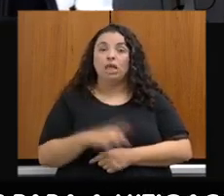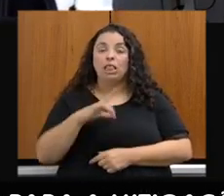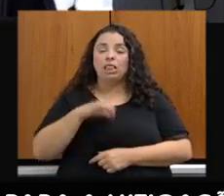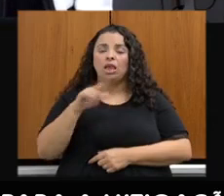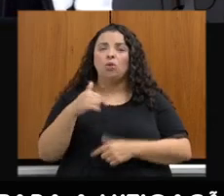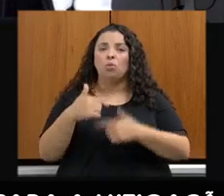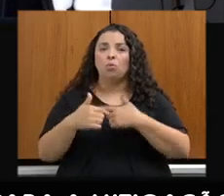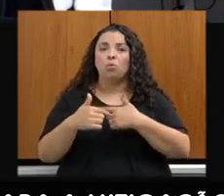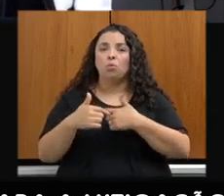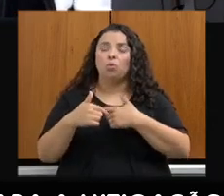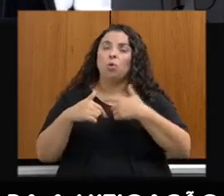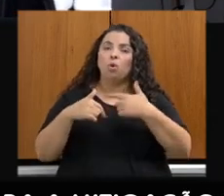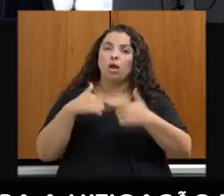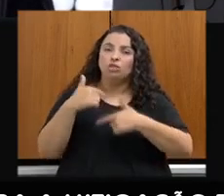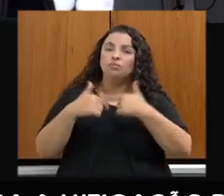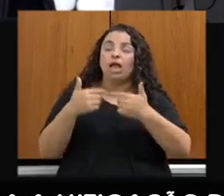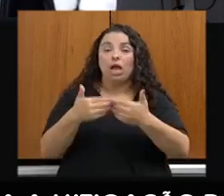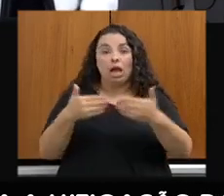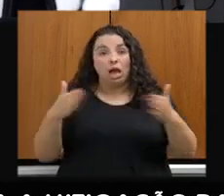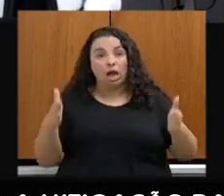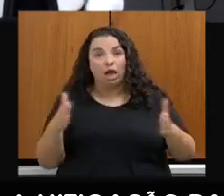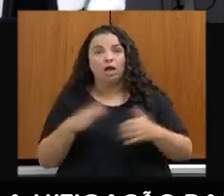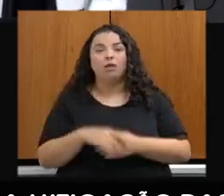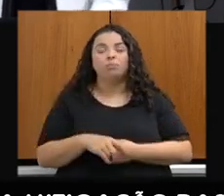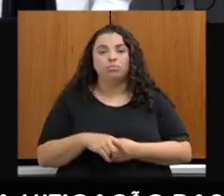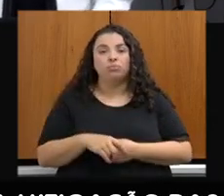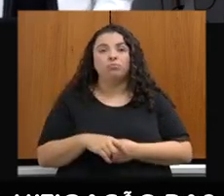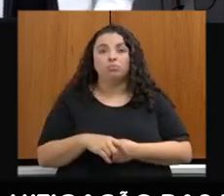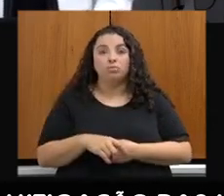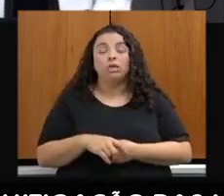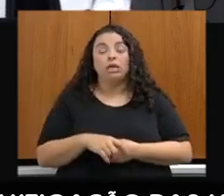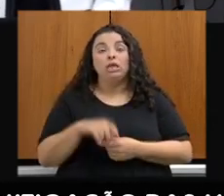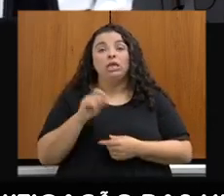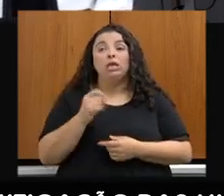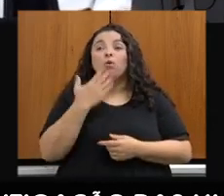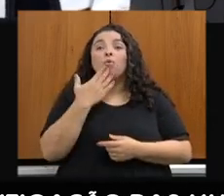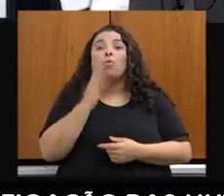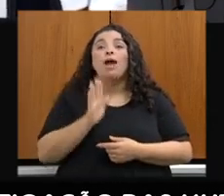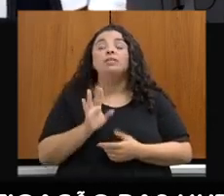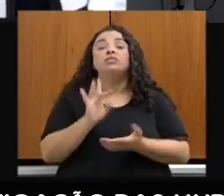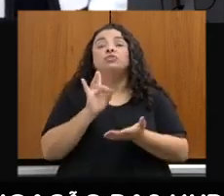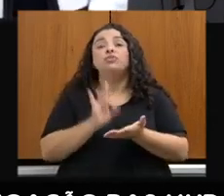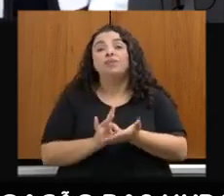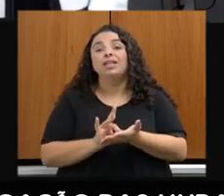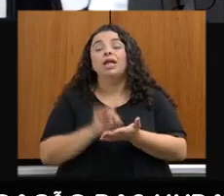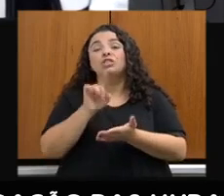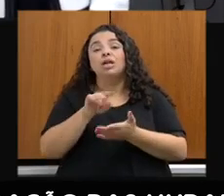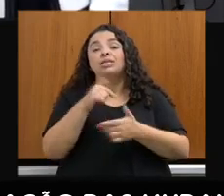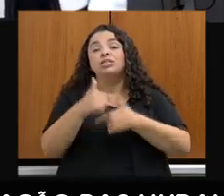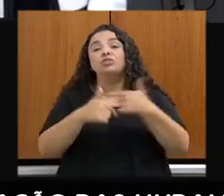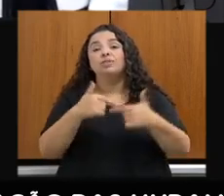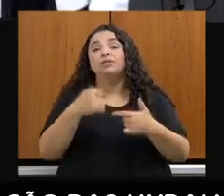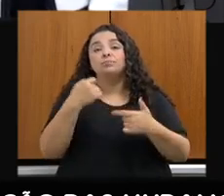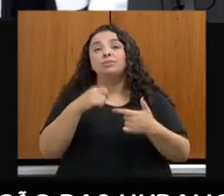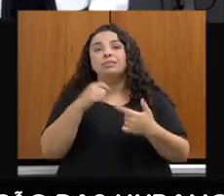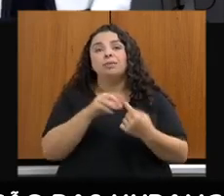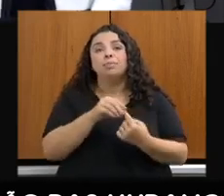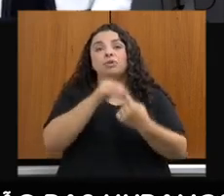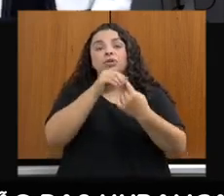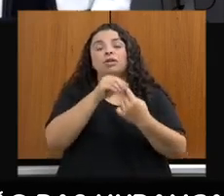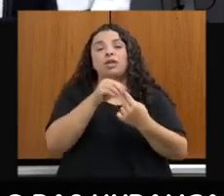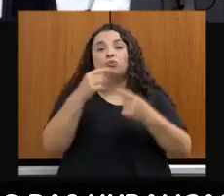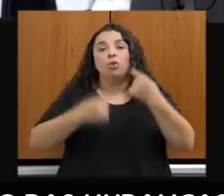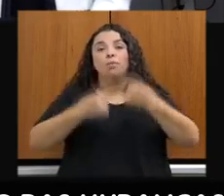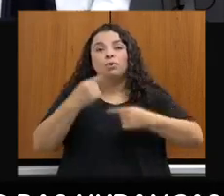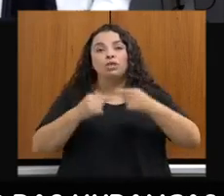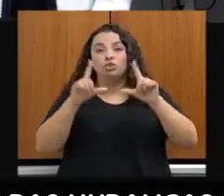atividade muito ampla, todos eles, quais são, de fato, as atividades que devem ser priorizadas em uma política de redução de